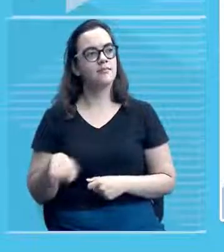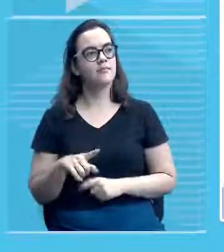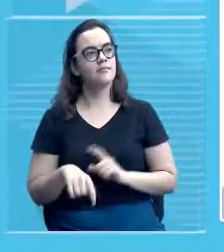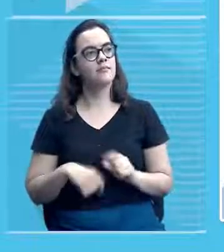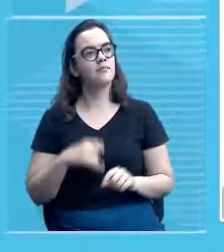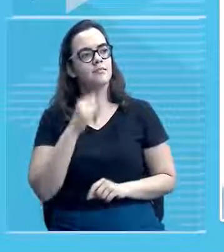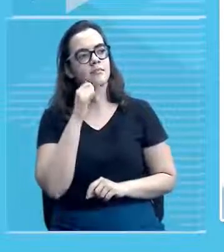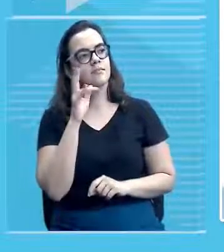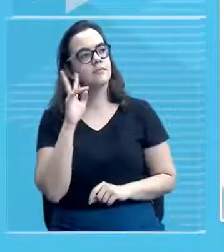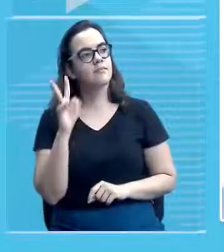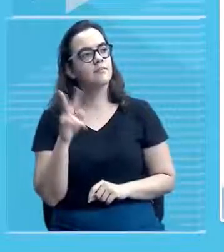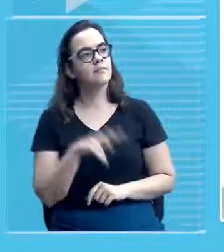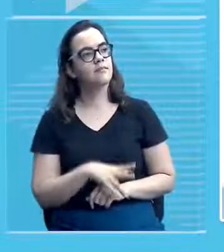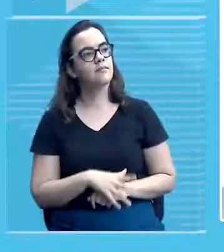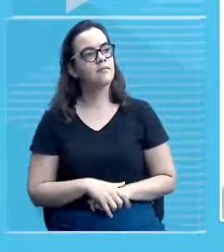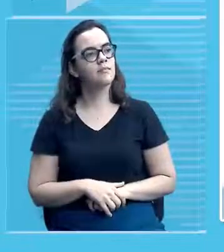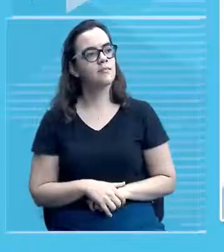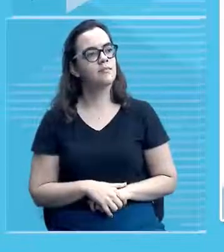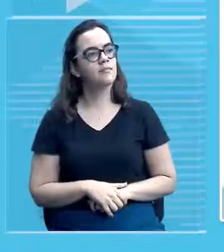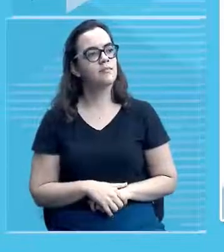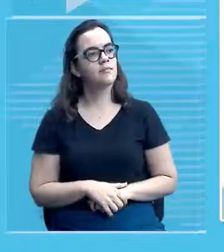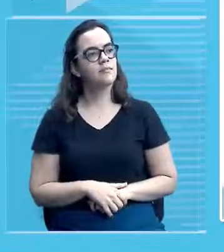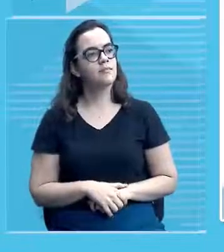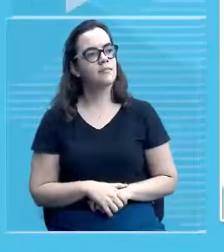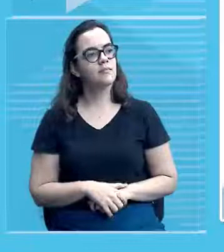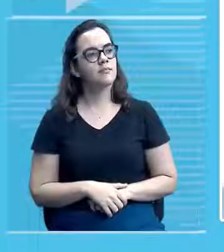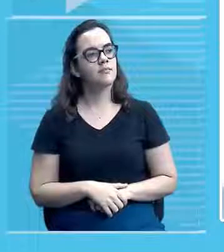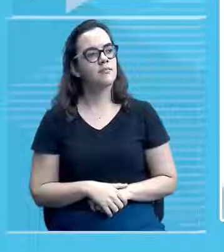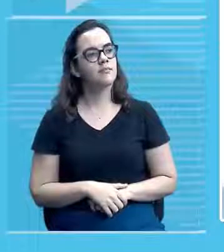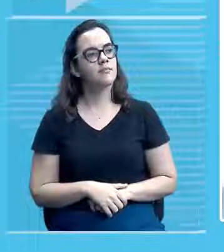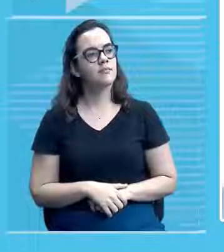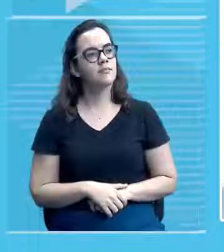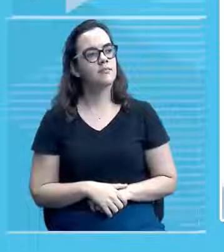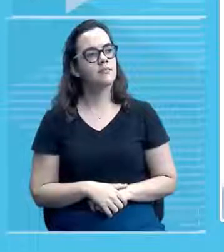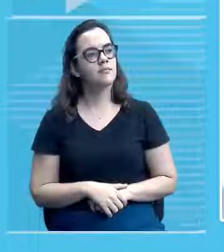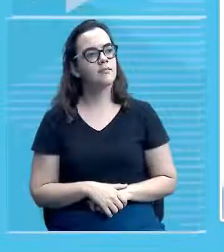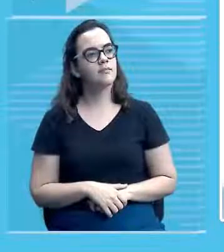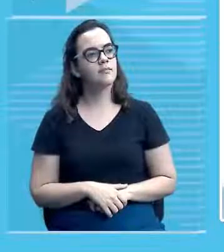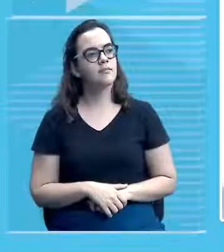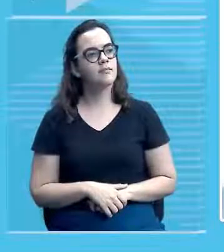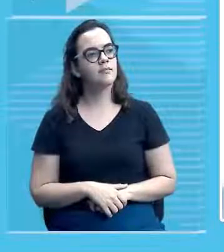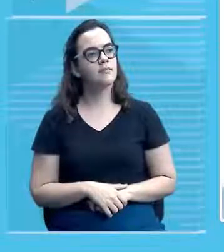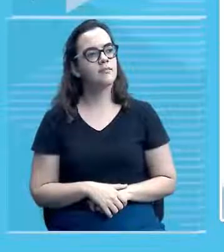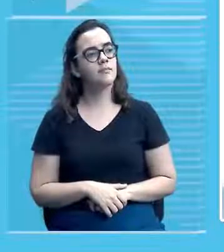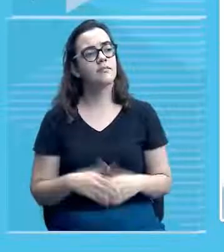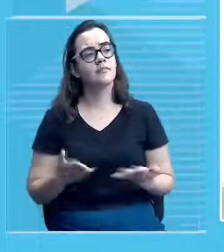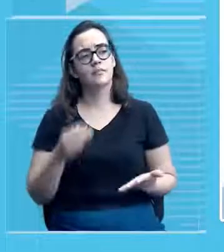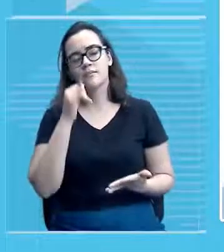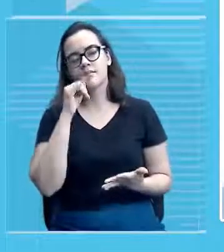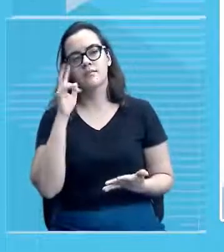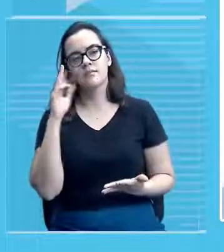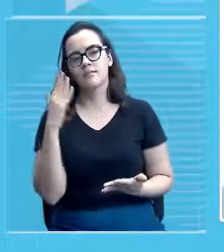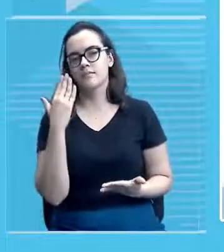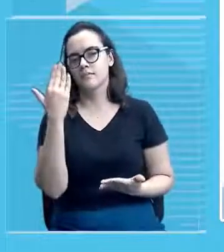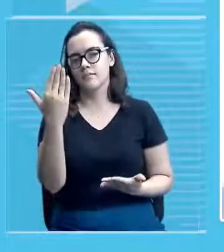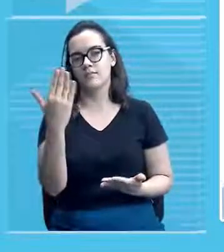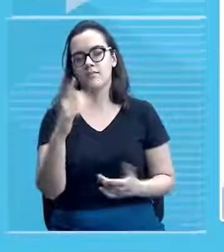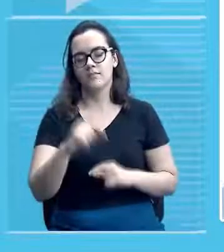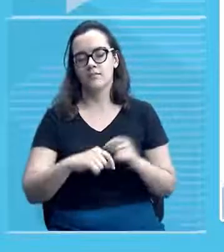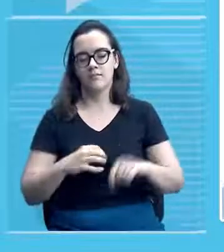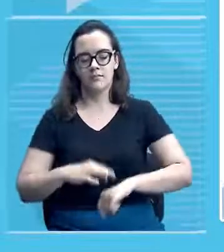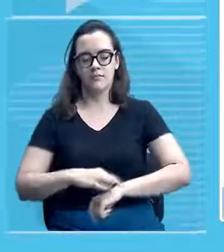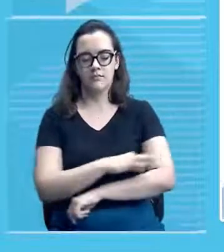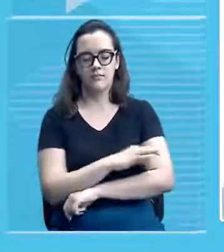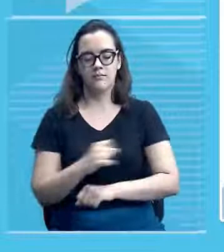sem haver derramamentos plásticos, um frontão reto, uma modernatura